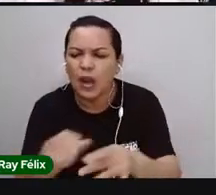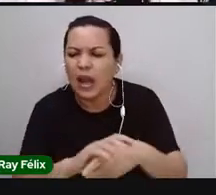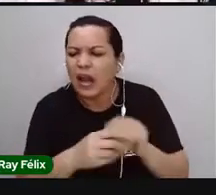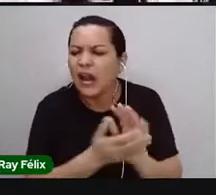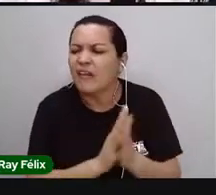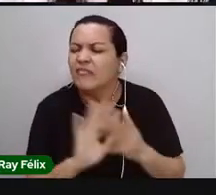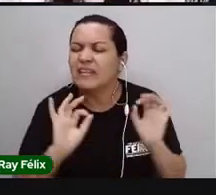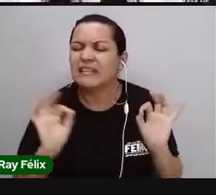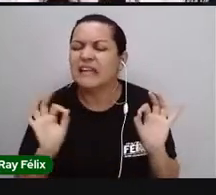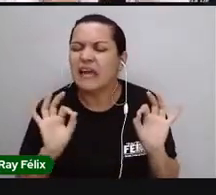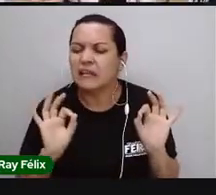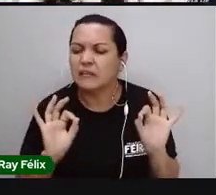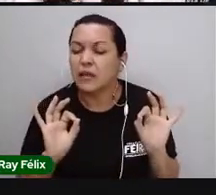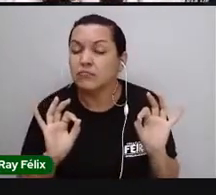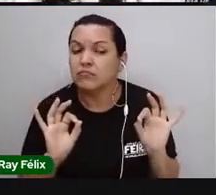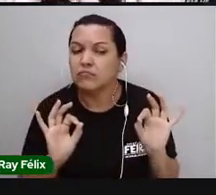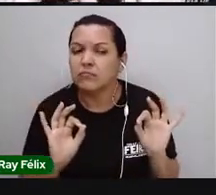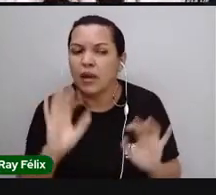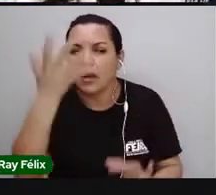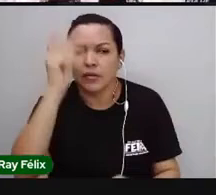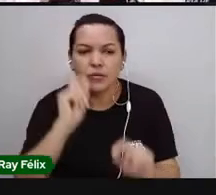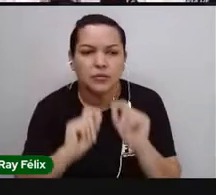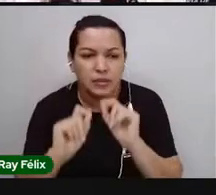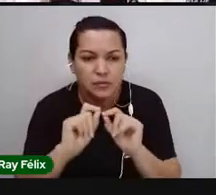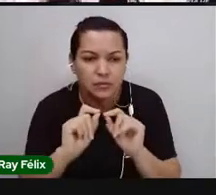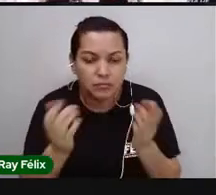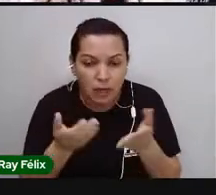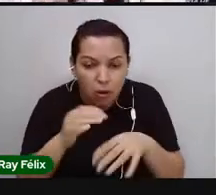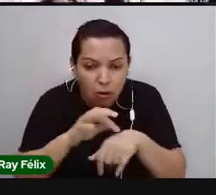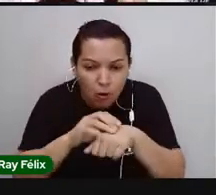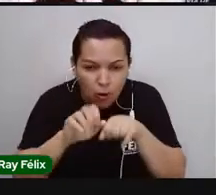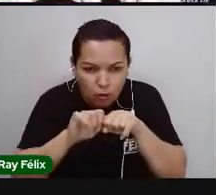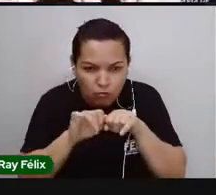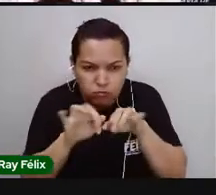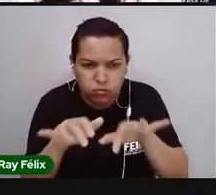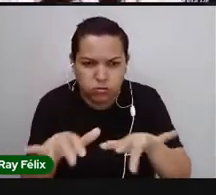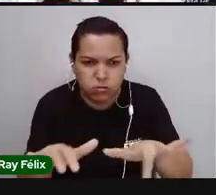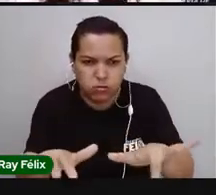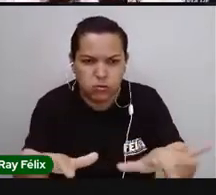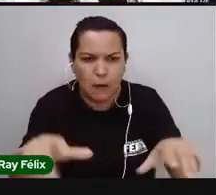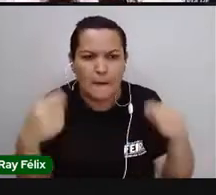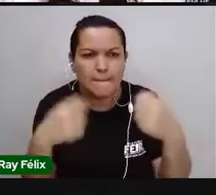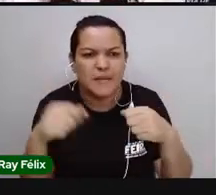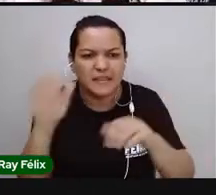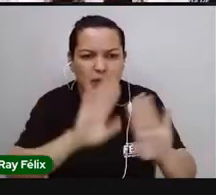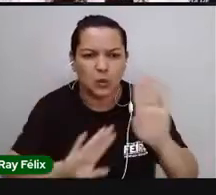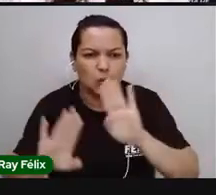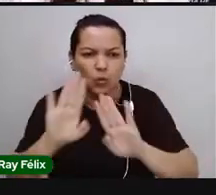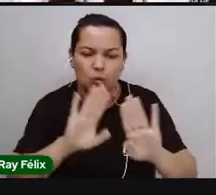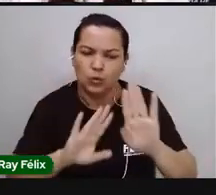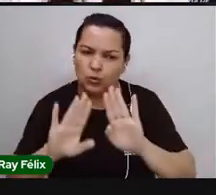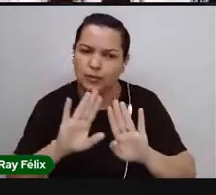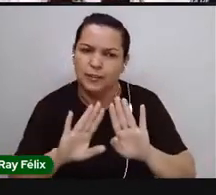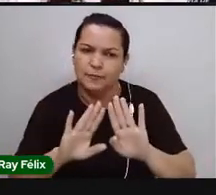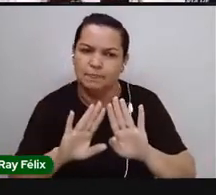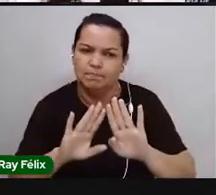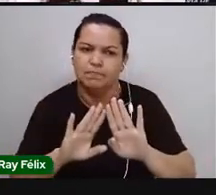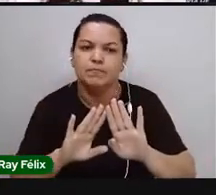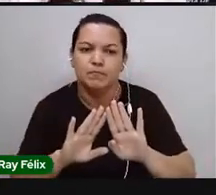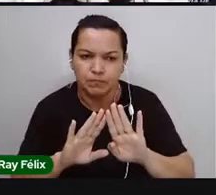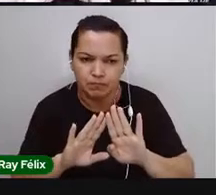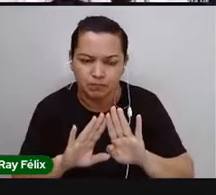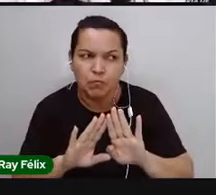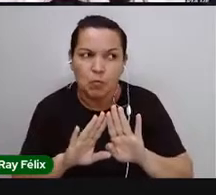a mão e não passo álcool em gel? Nós estamos num momento de pandemia, e a gente precisa ter esses cuidados, né? Esses